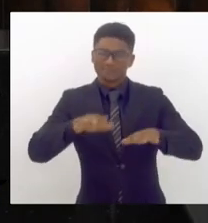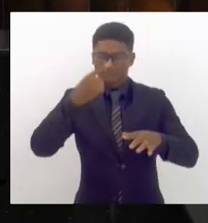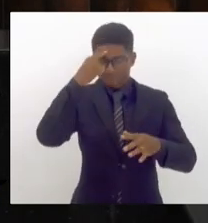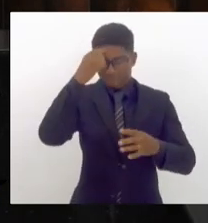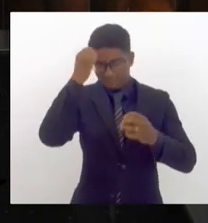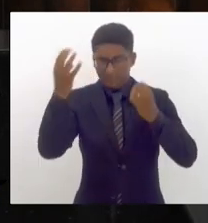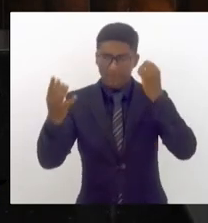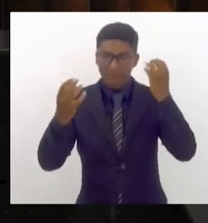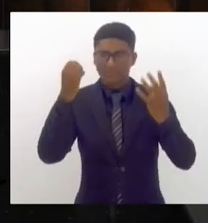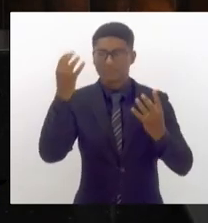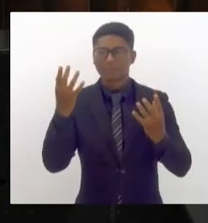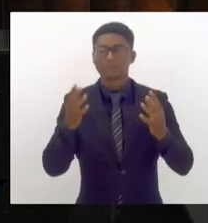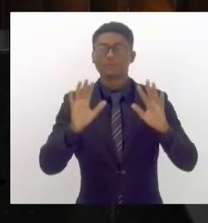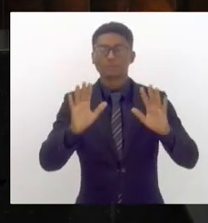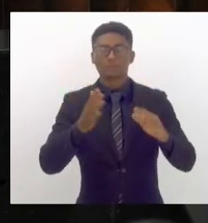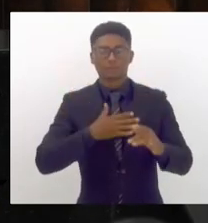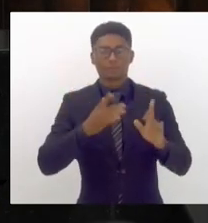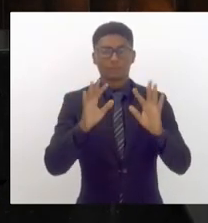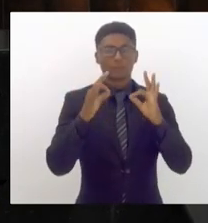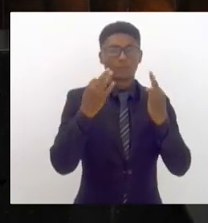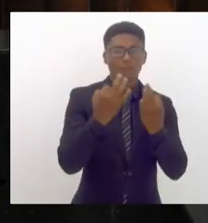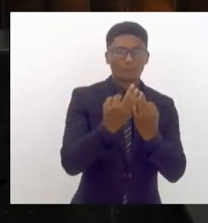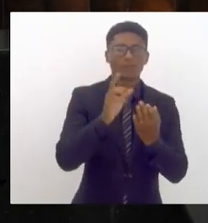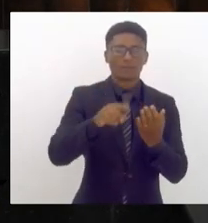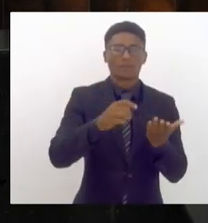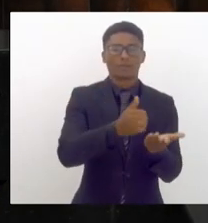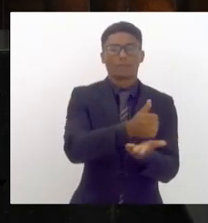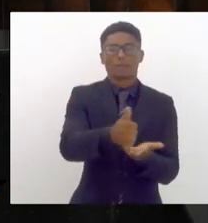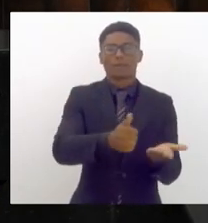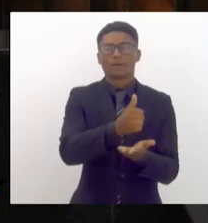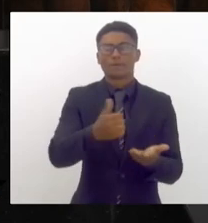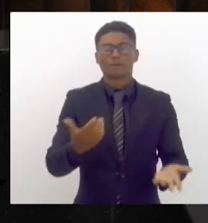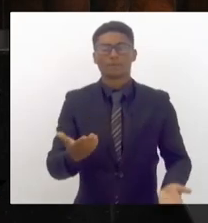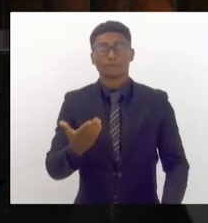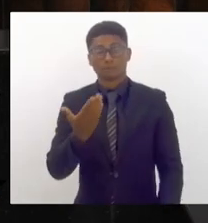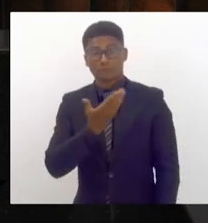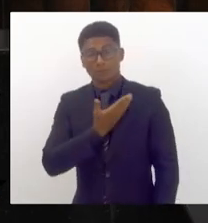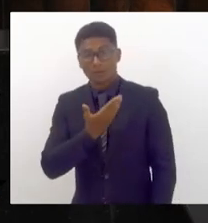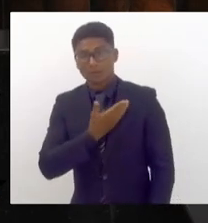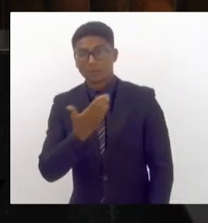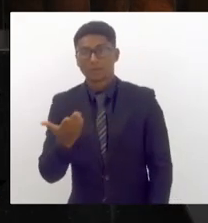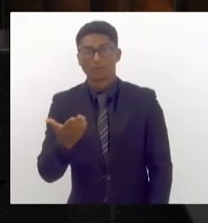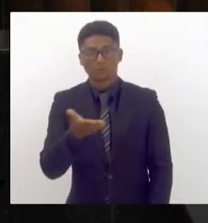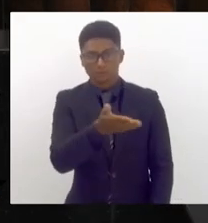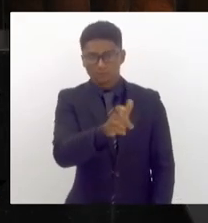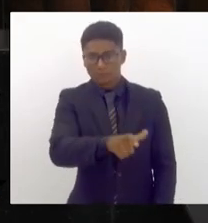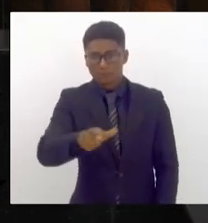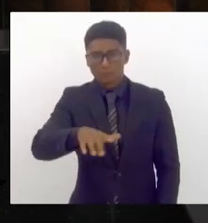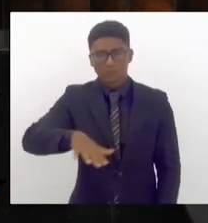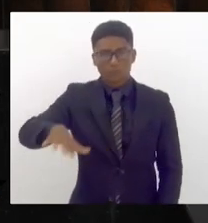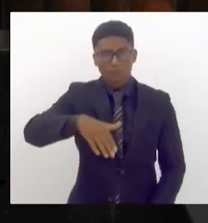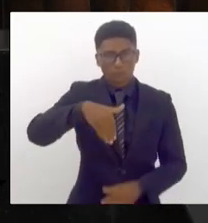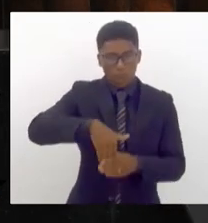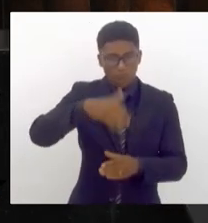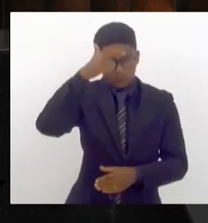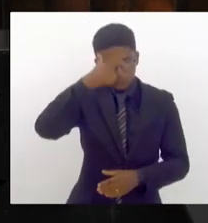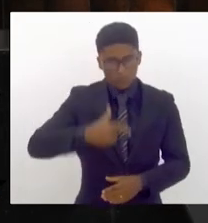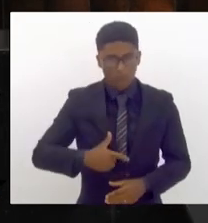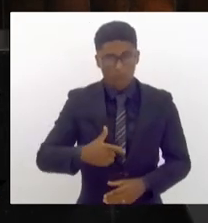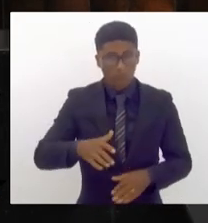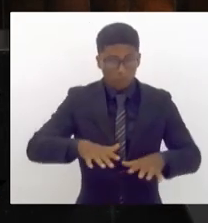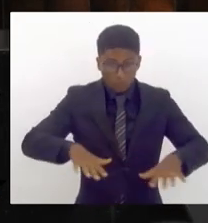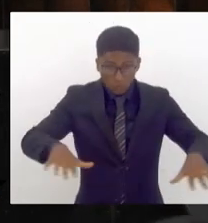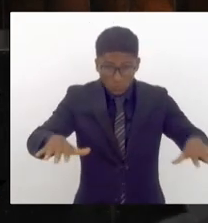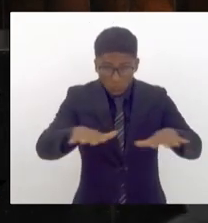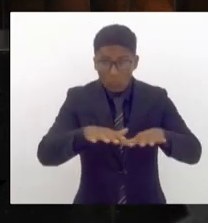a minha família a minha base aos amigos colegas eleitores e todos aqueles que vibraram com